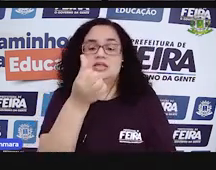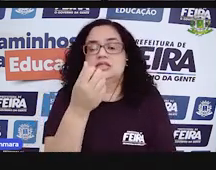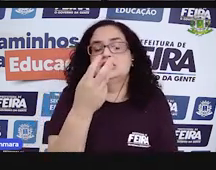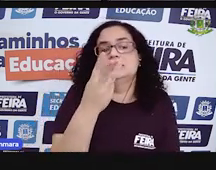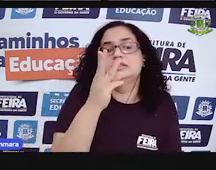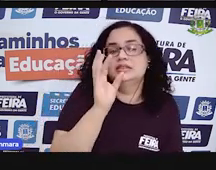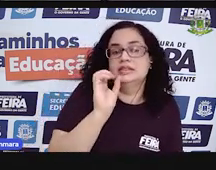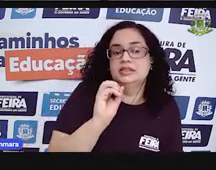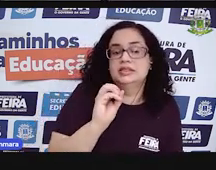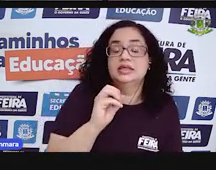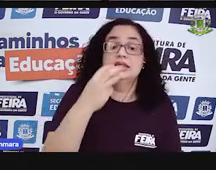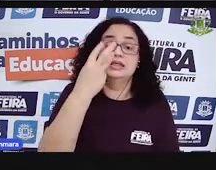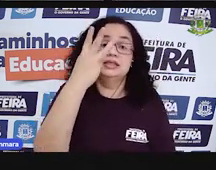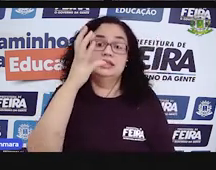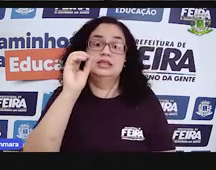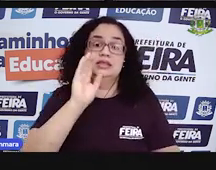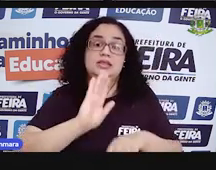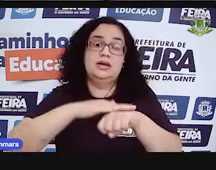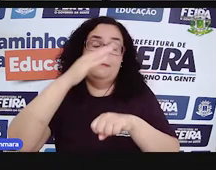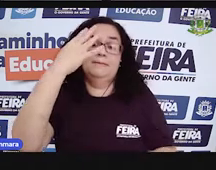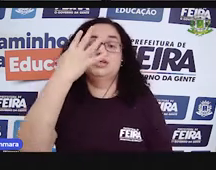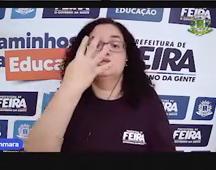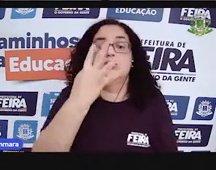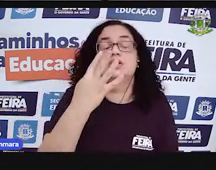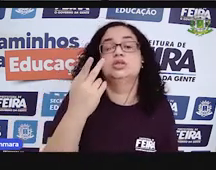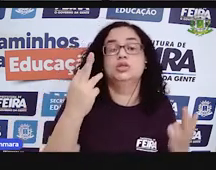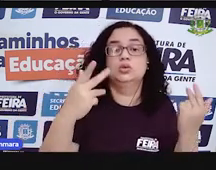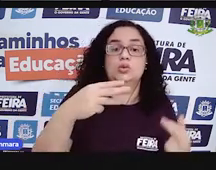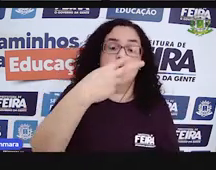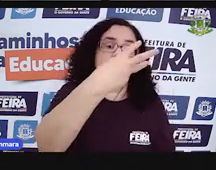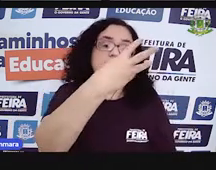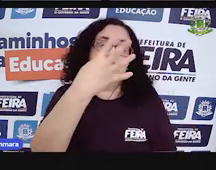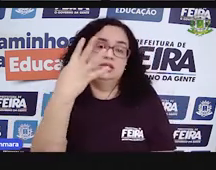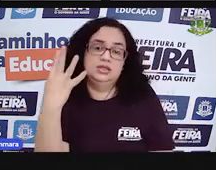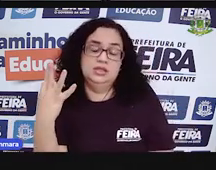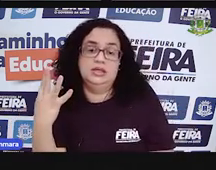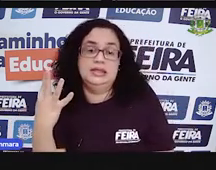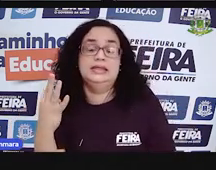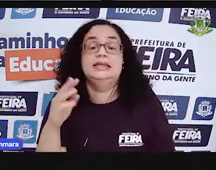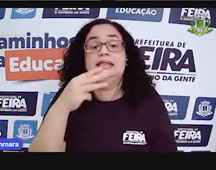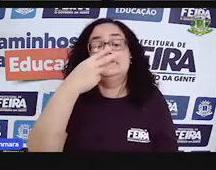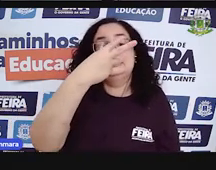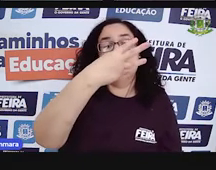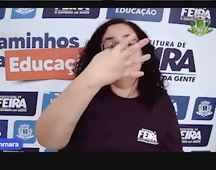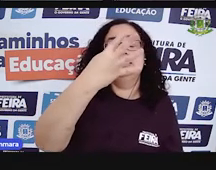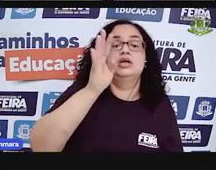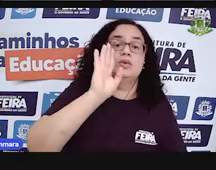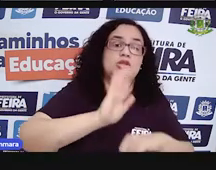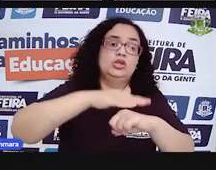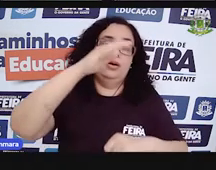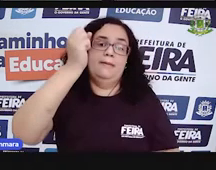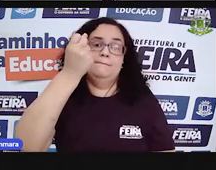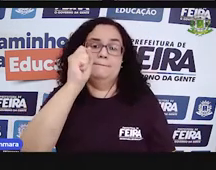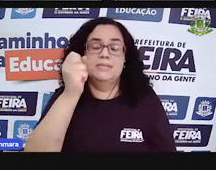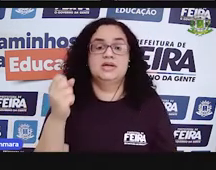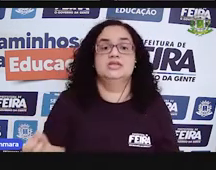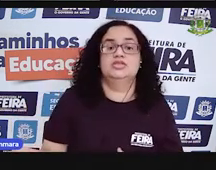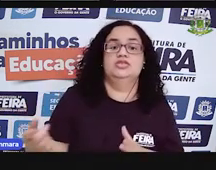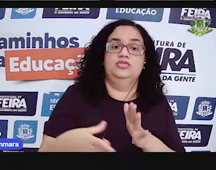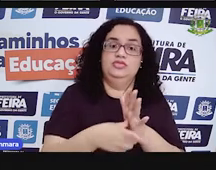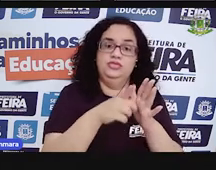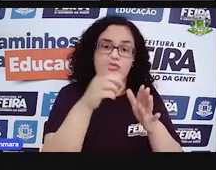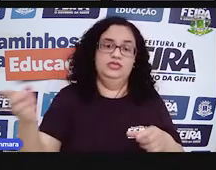30 mais 4, 34. 34 mais 8, opa, voltei.